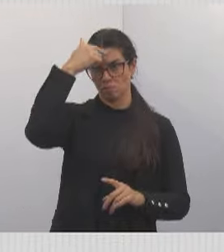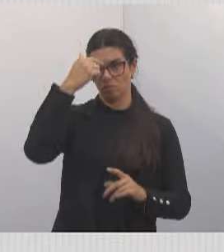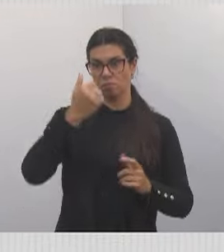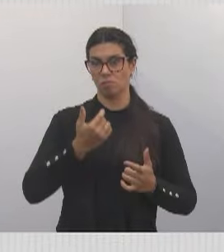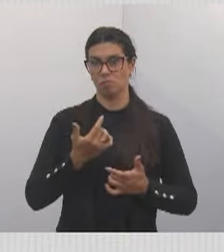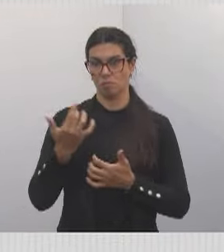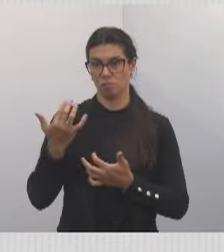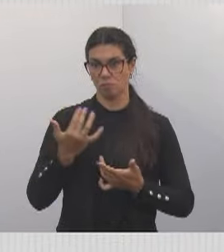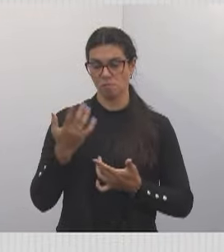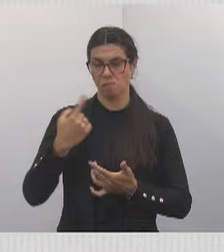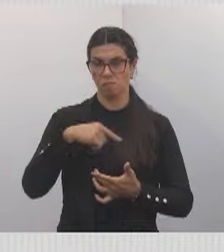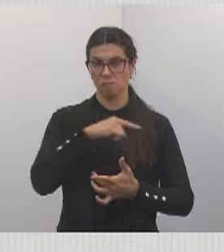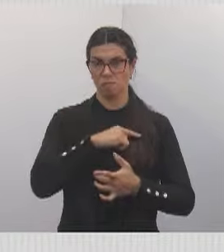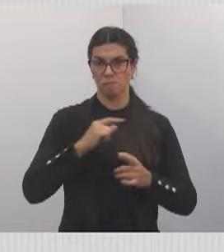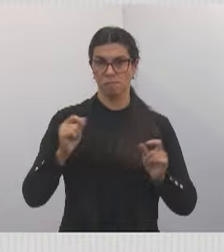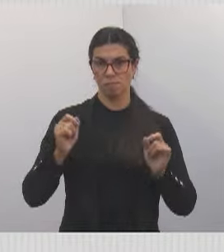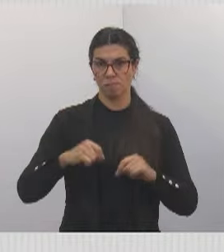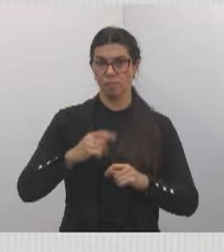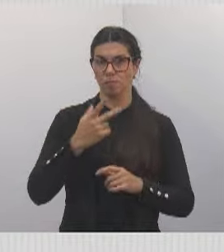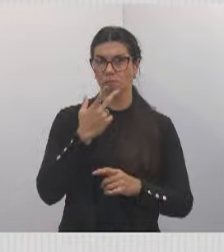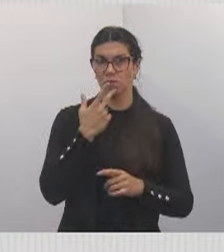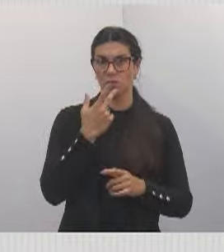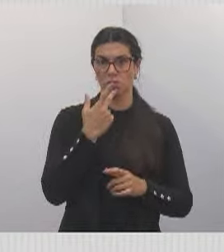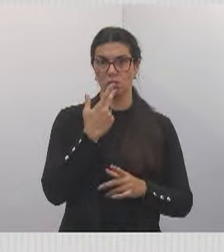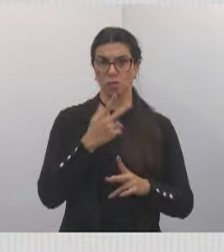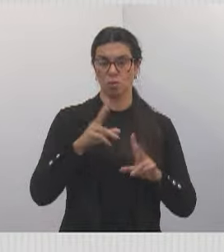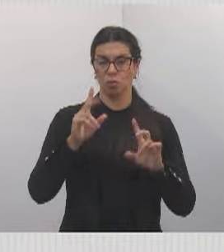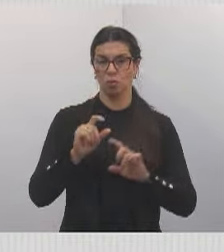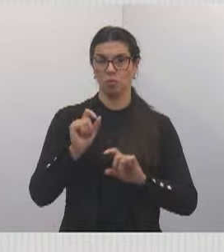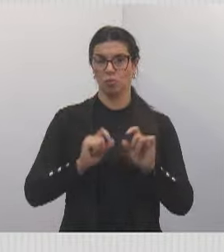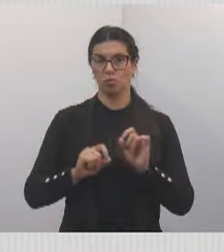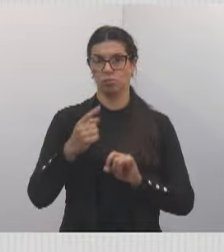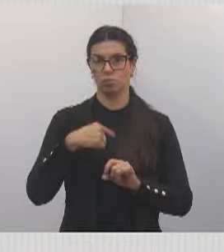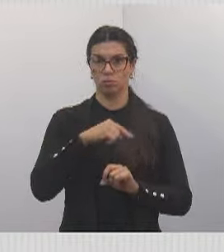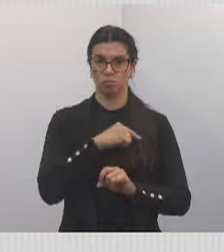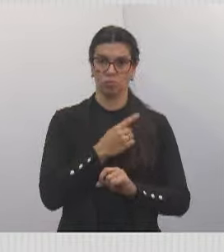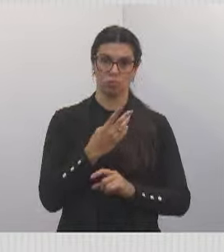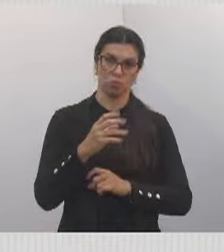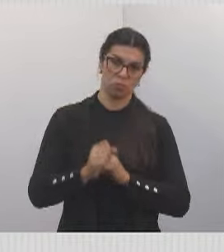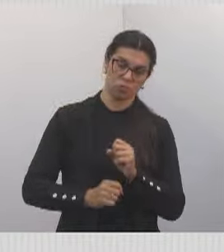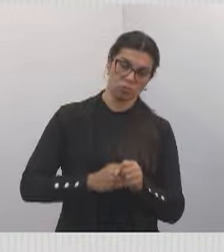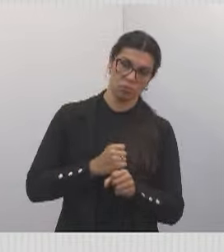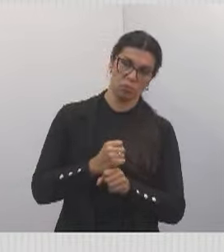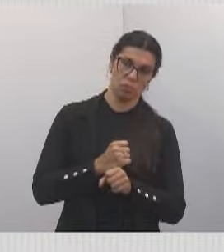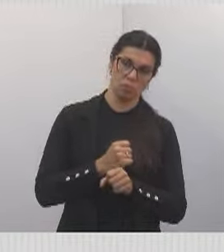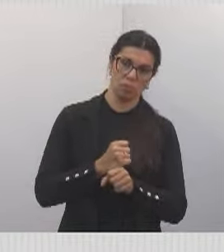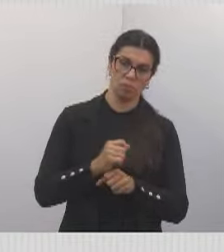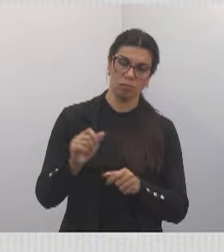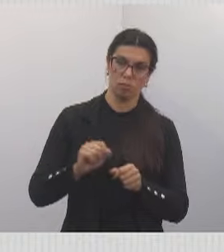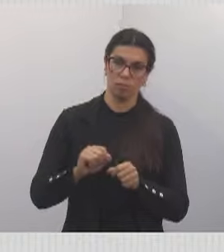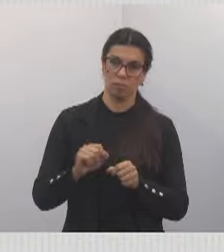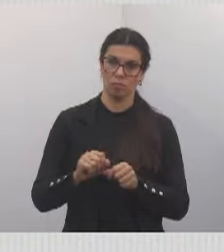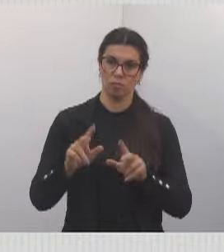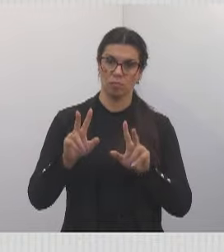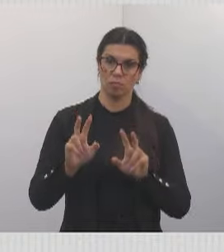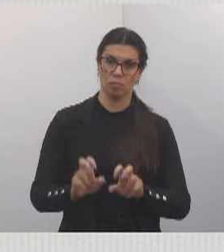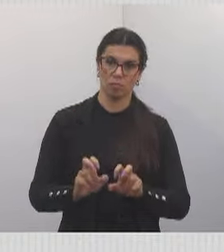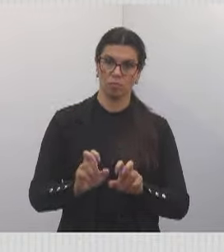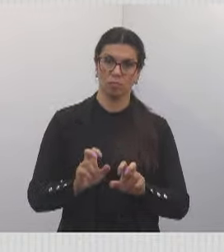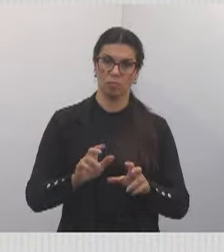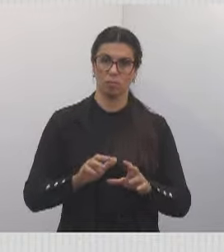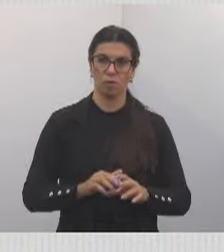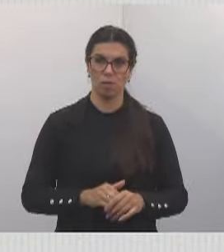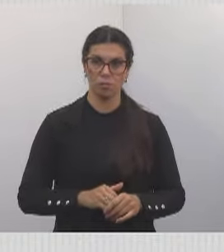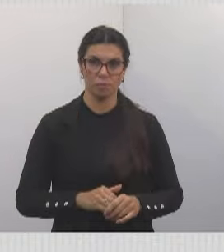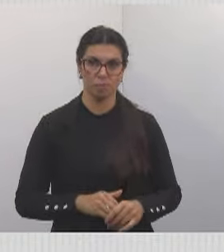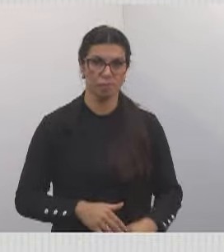para que nós pudéssemos falar sobre o que nós fizemos nesses quatro anos. Então, eu tive a oportunidade de levar todo